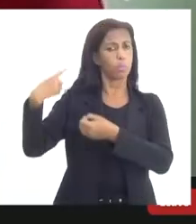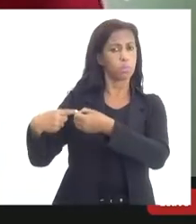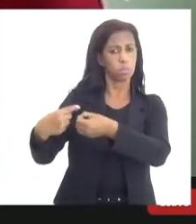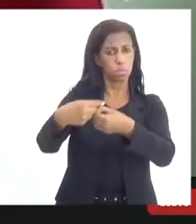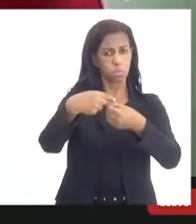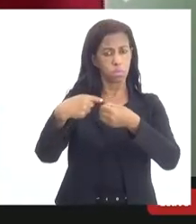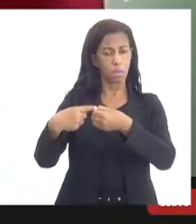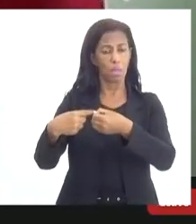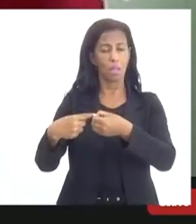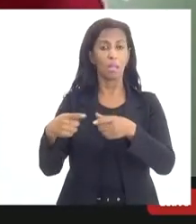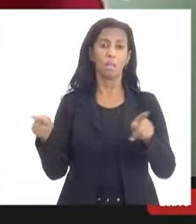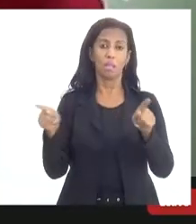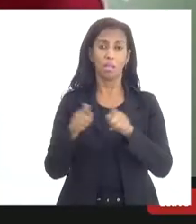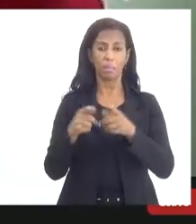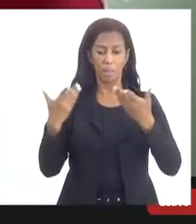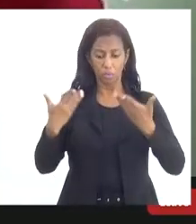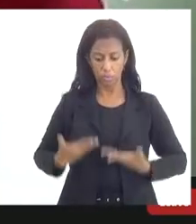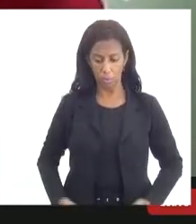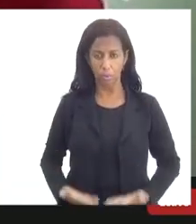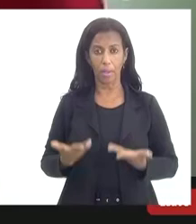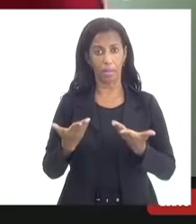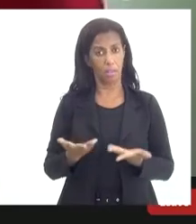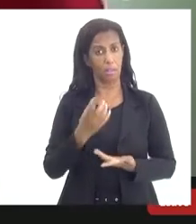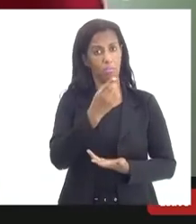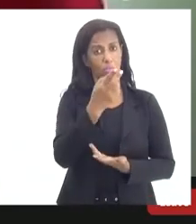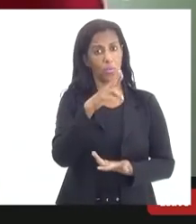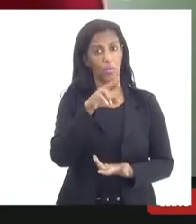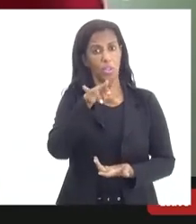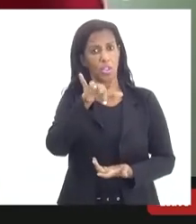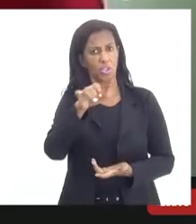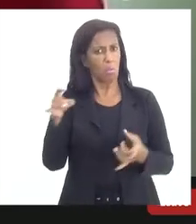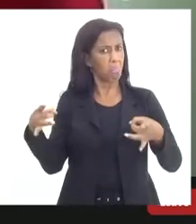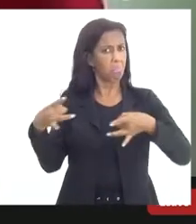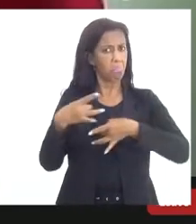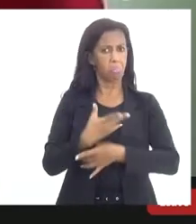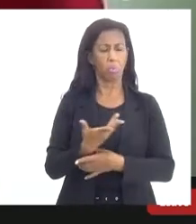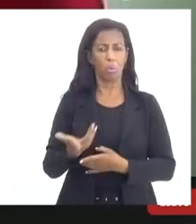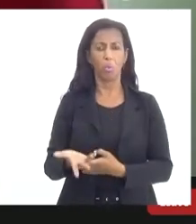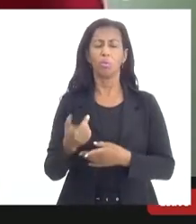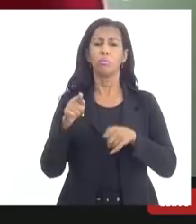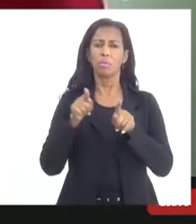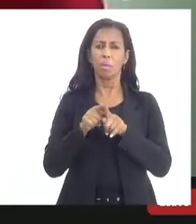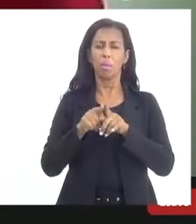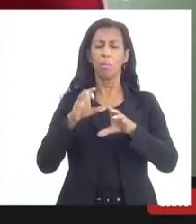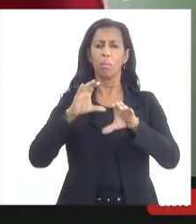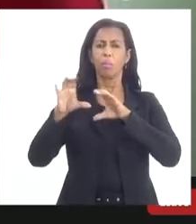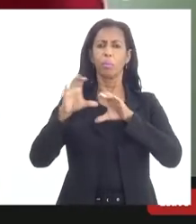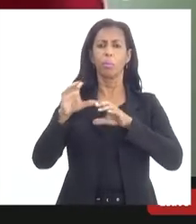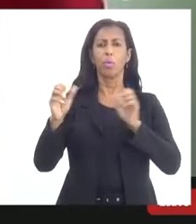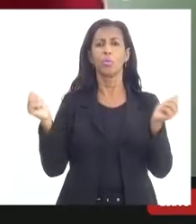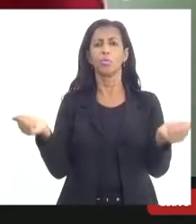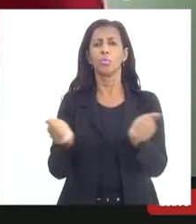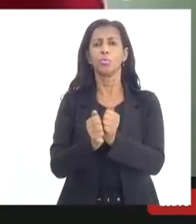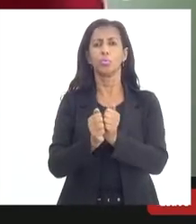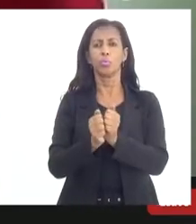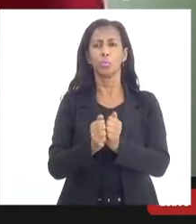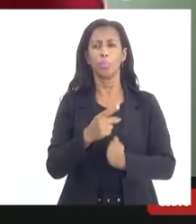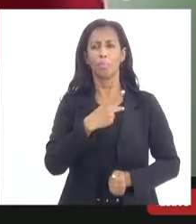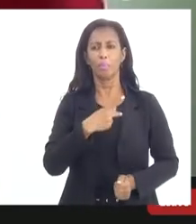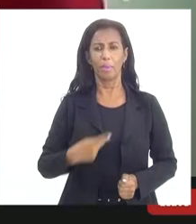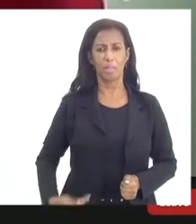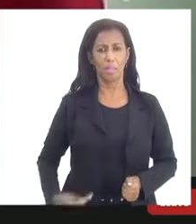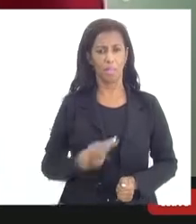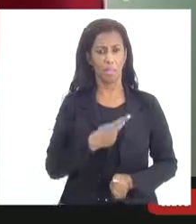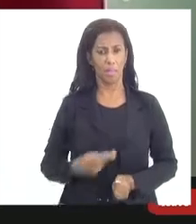nos colocar aqui doutora Cristina à disposição para uma interlocução também com o presidente da frente